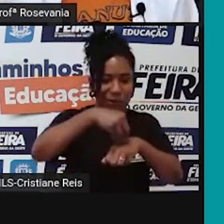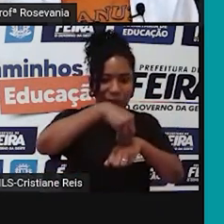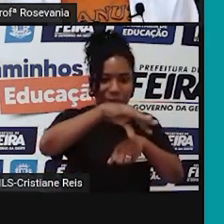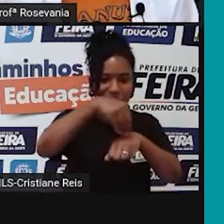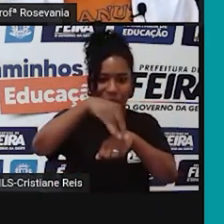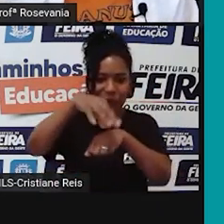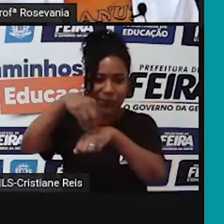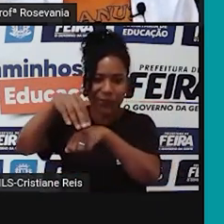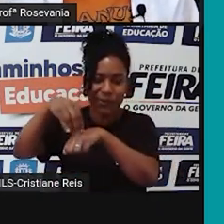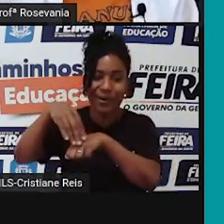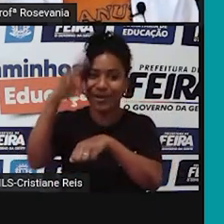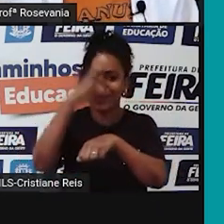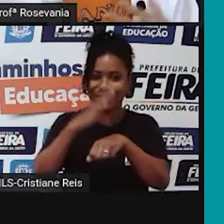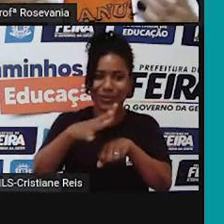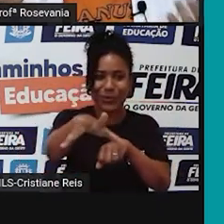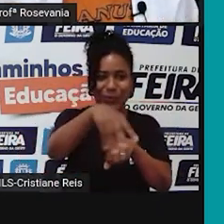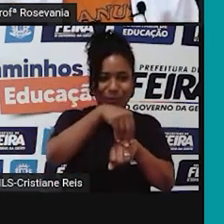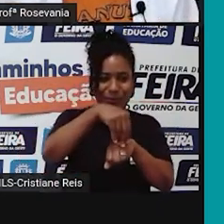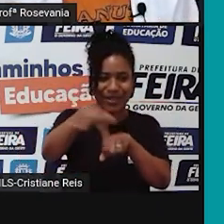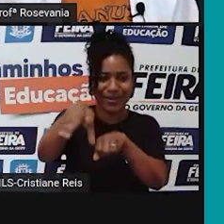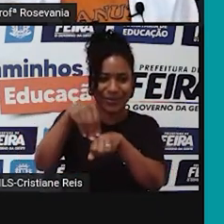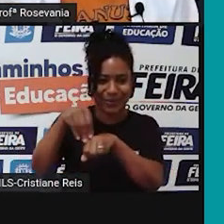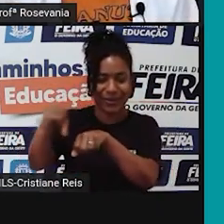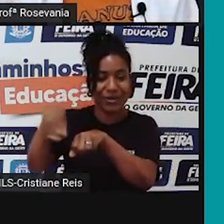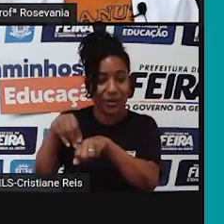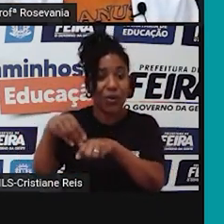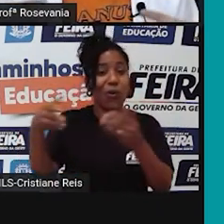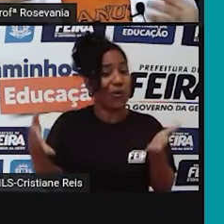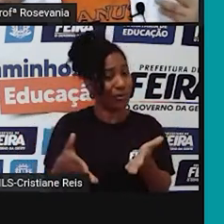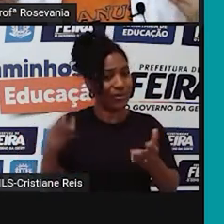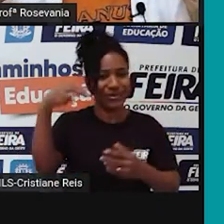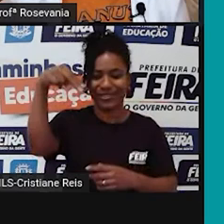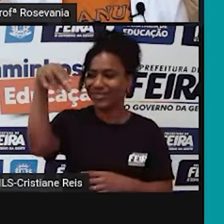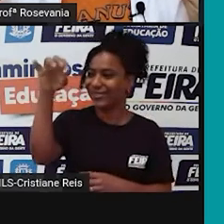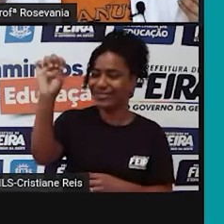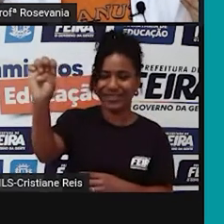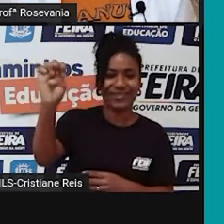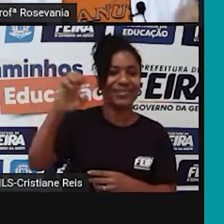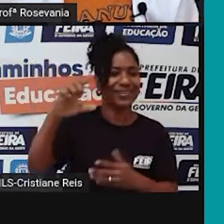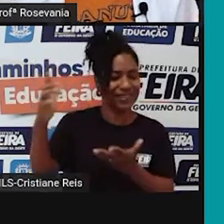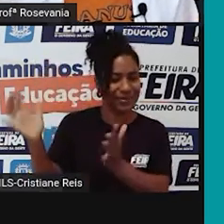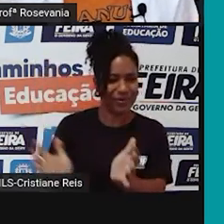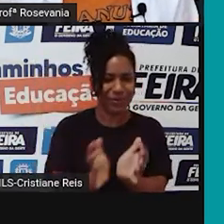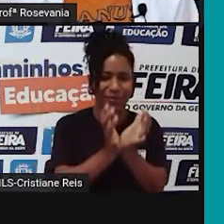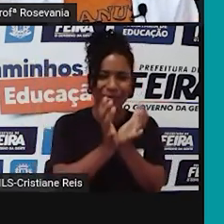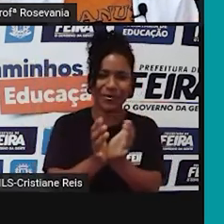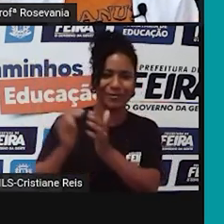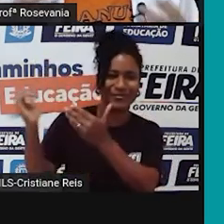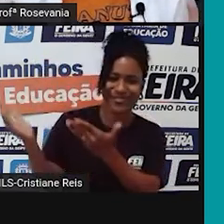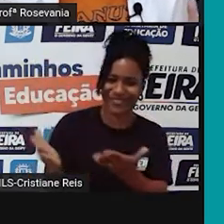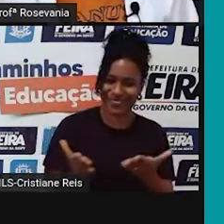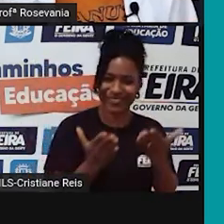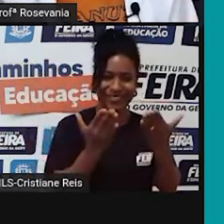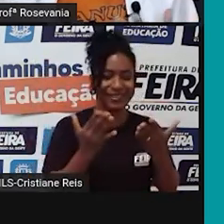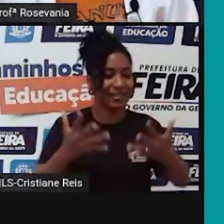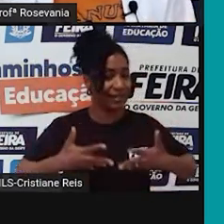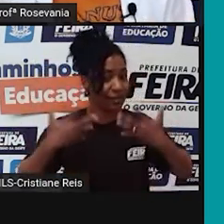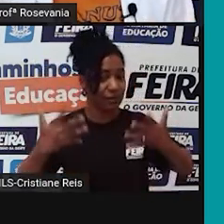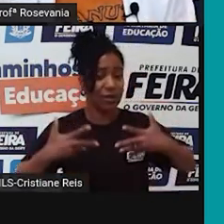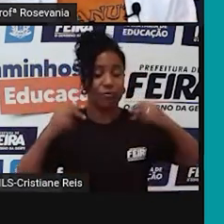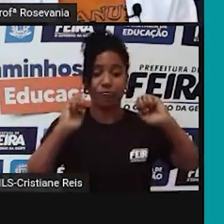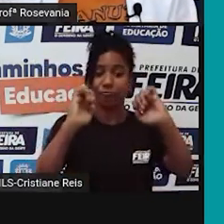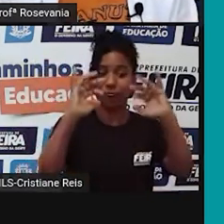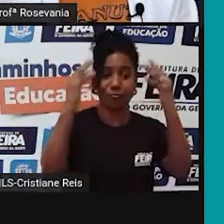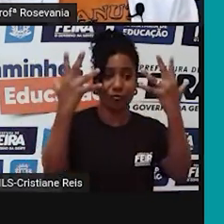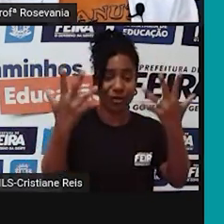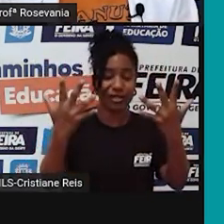o povo nordestino ser esse povo tão hospitaleiro, né, com festas, praticamente, o ano todo espalhado,